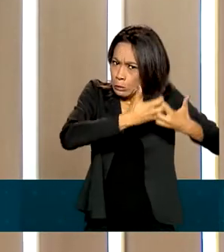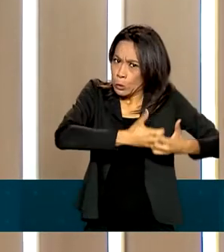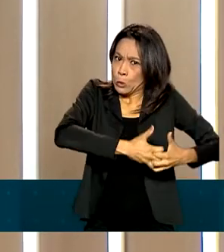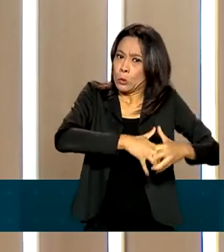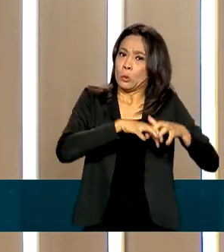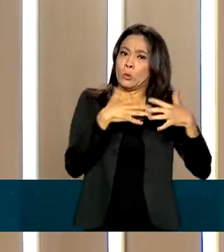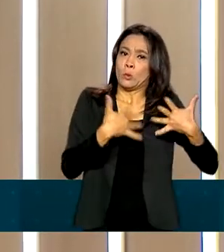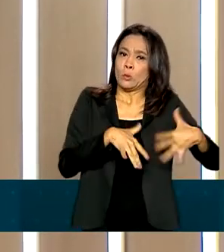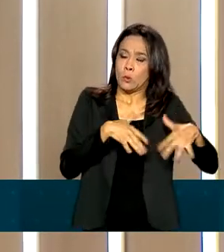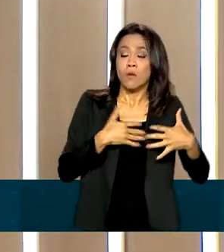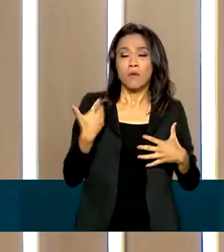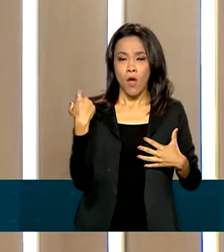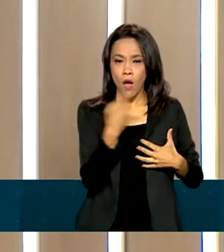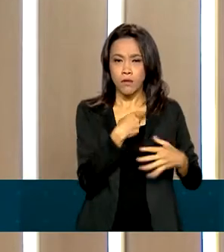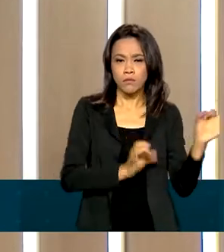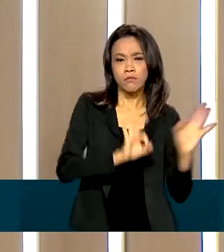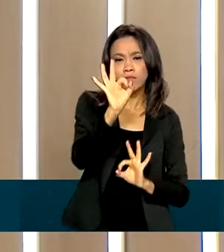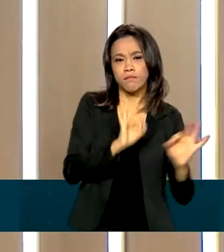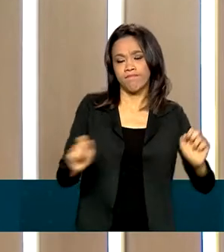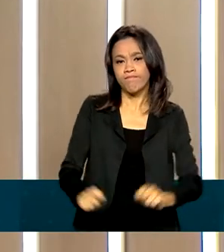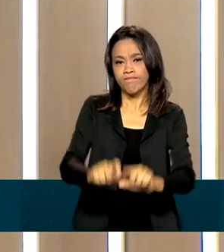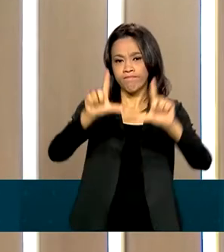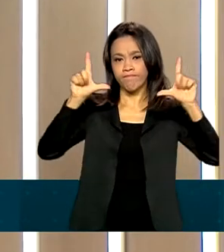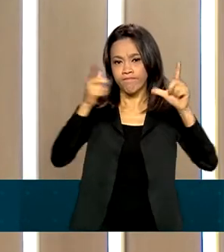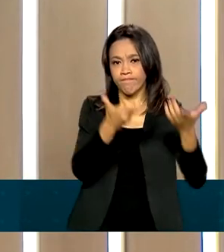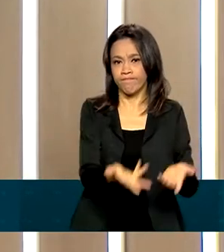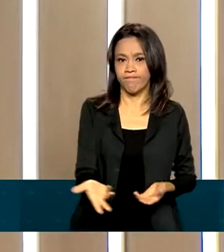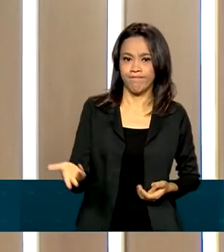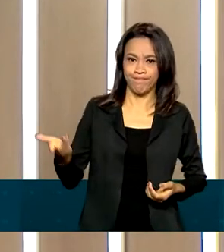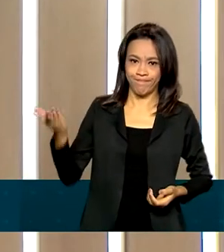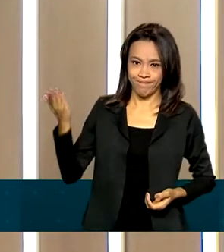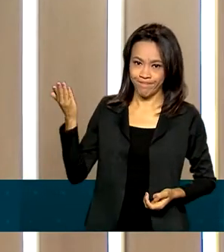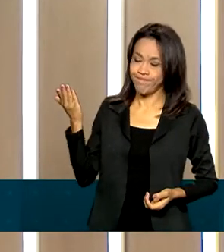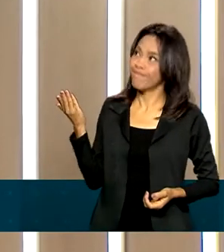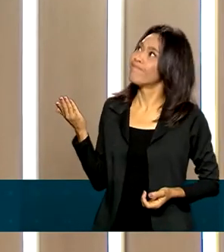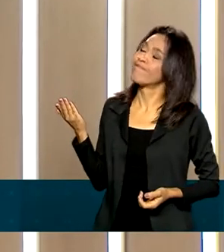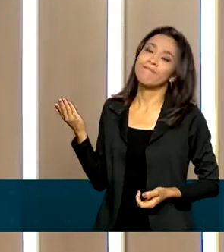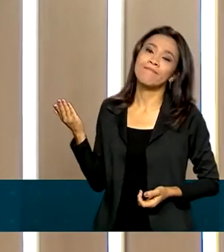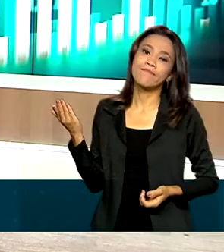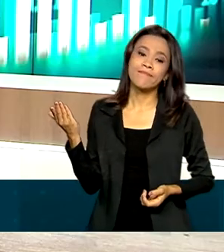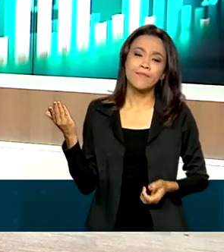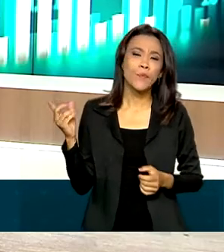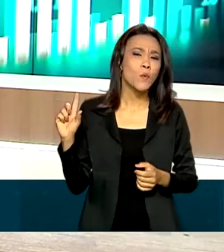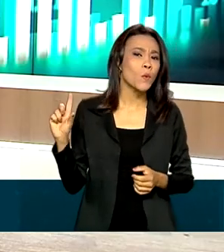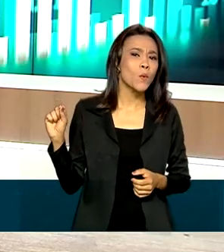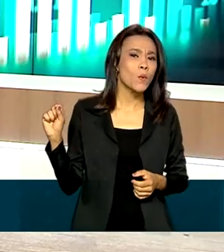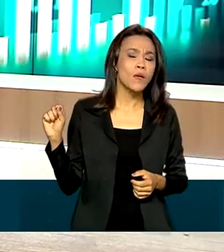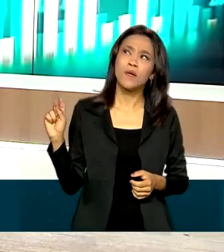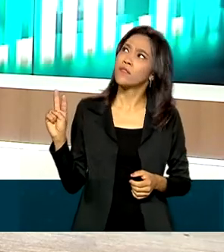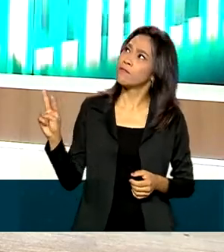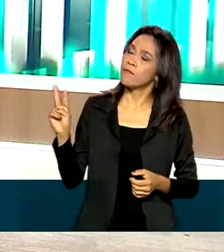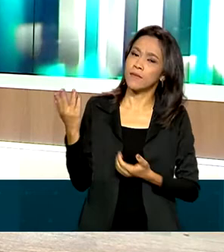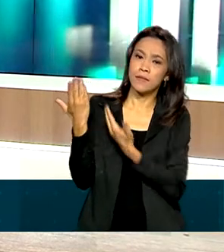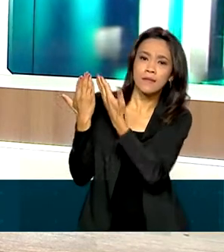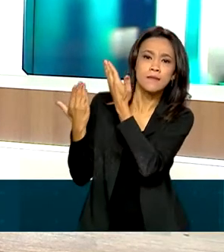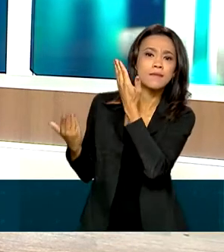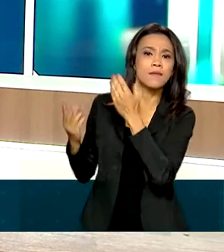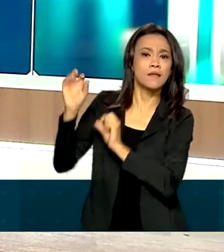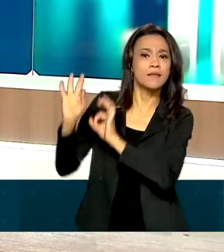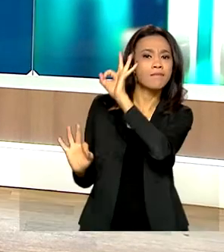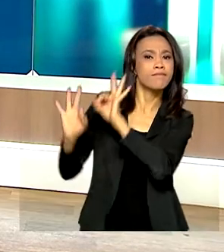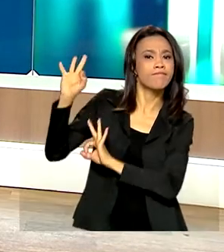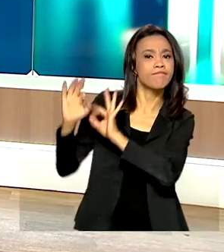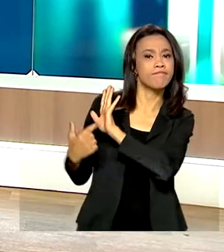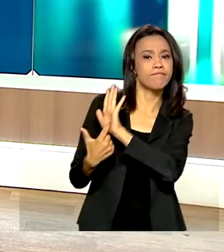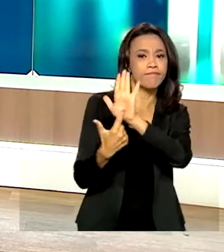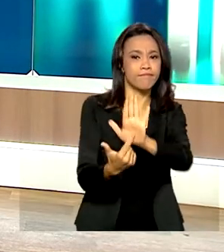a nossa equipe preparou uma arte para você, telespectador, que passamos a mostrar a partir de agora. O que nós podemos ver, então, na nossa arte,